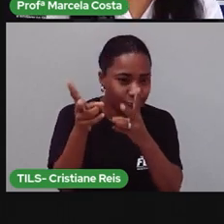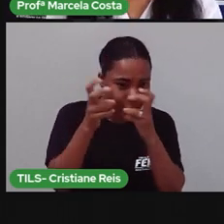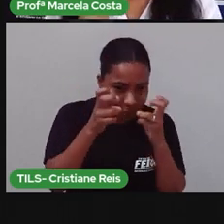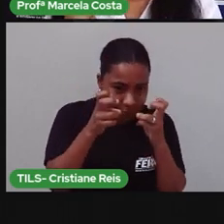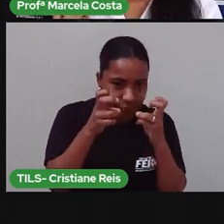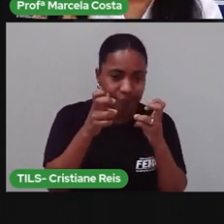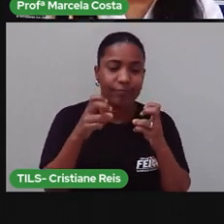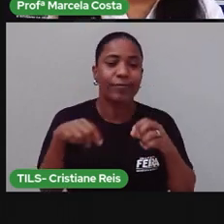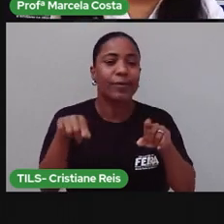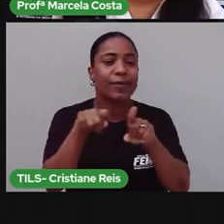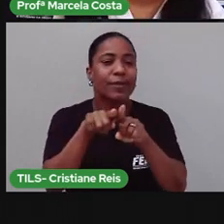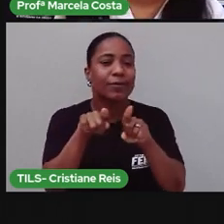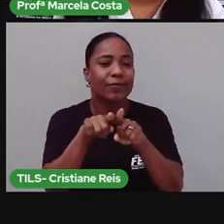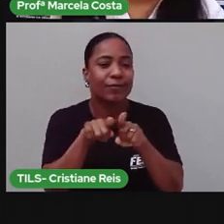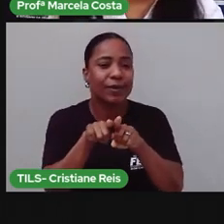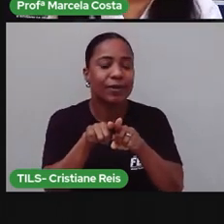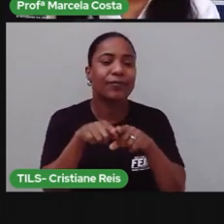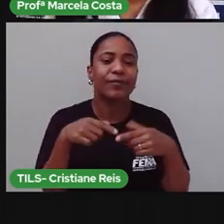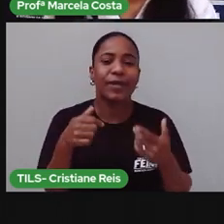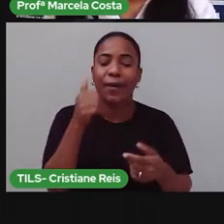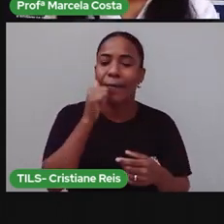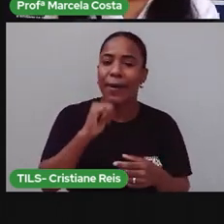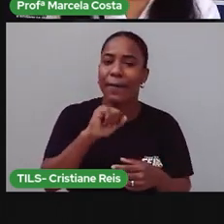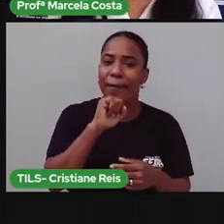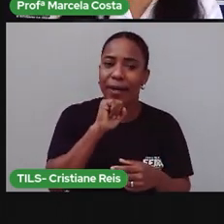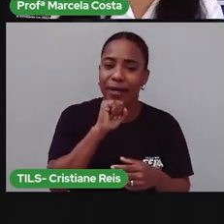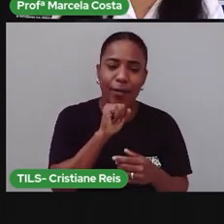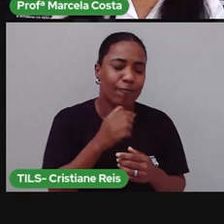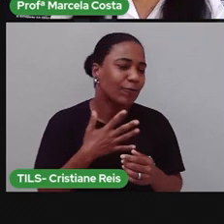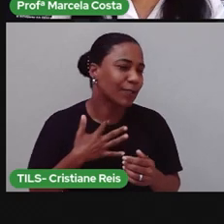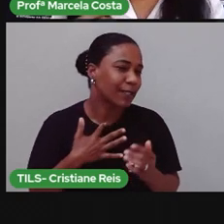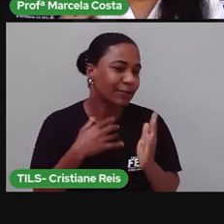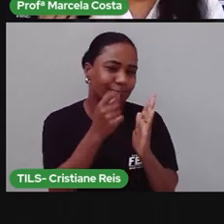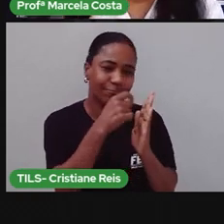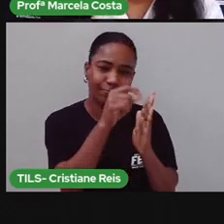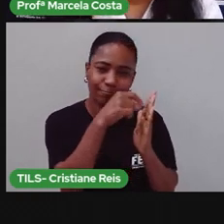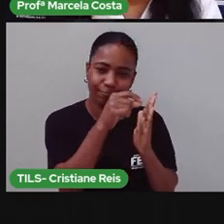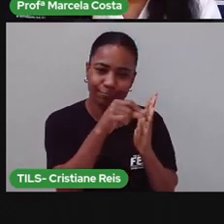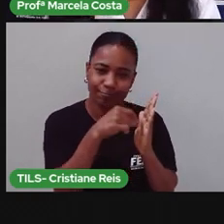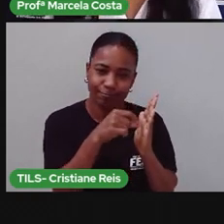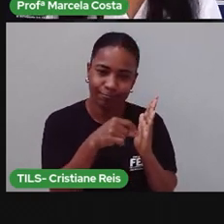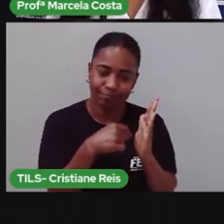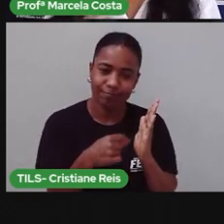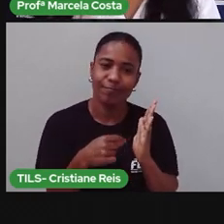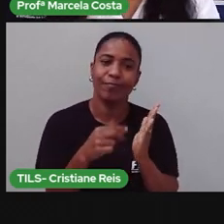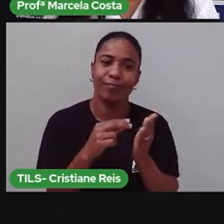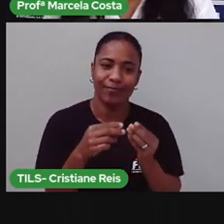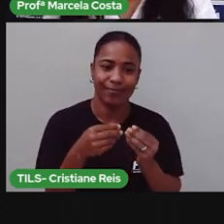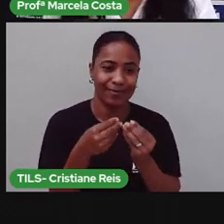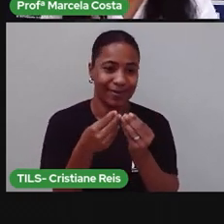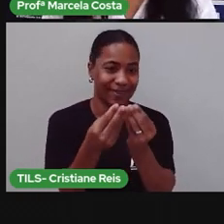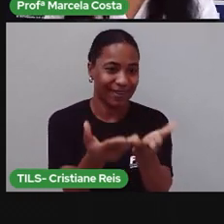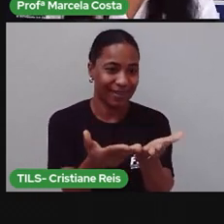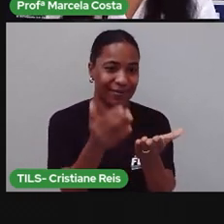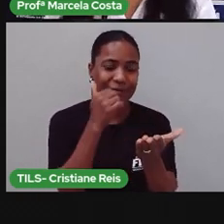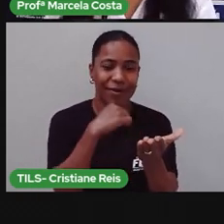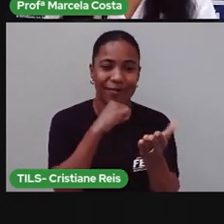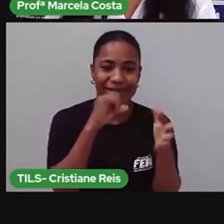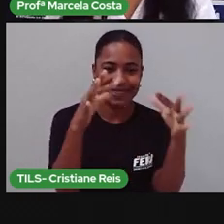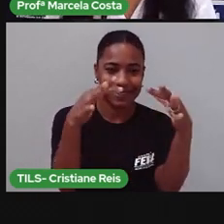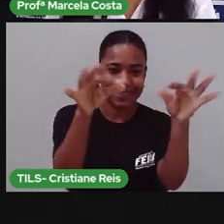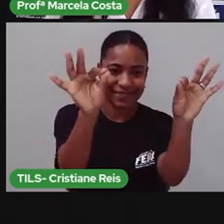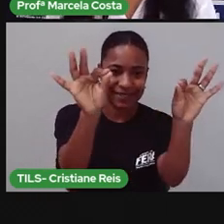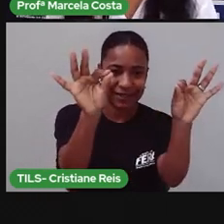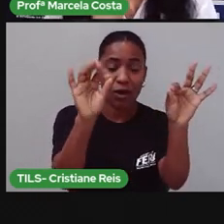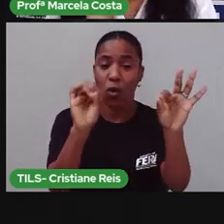Como você vai escrever um recado para a sua mãe? Para o seu colega, se você não souber escrever?